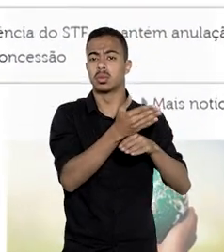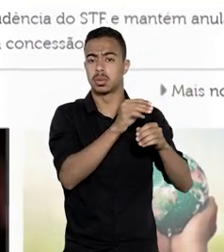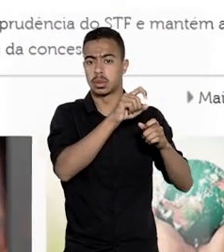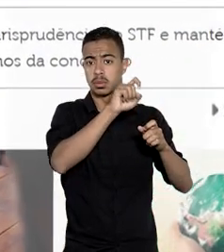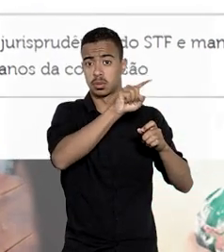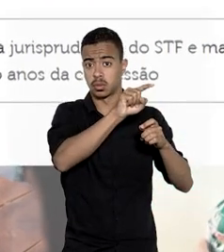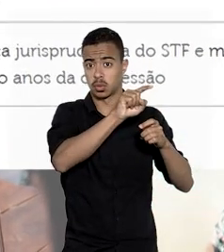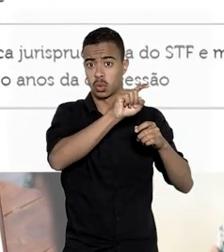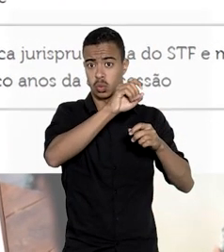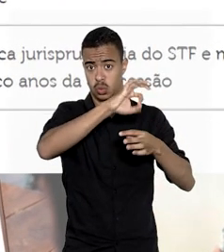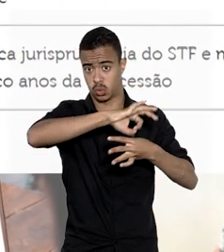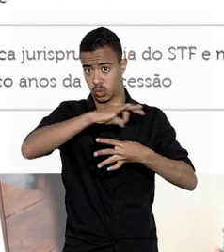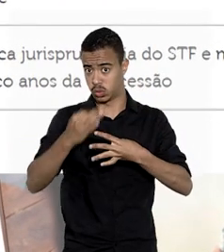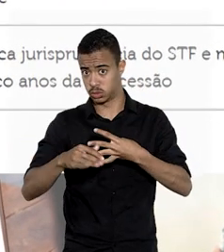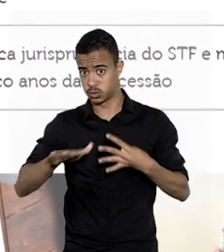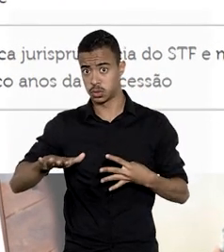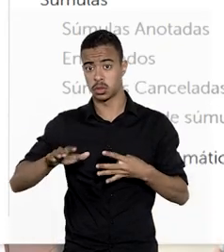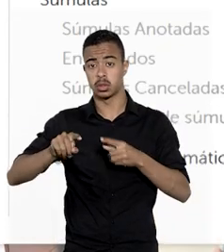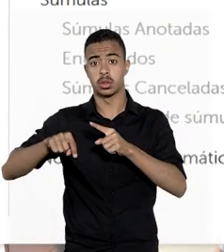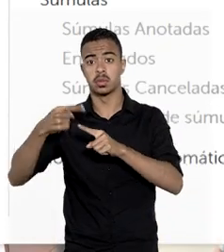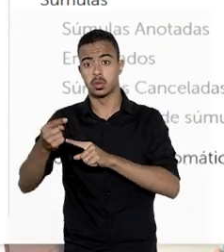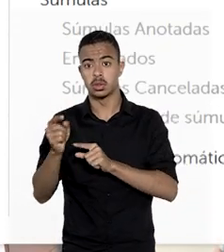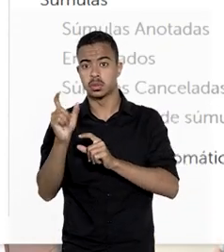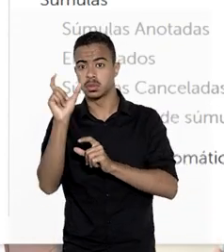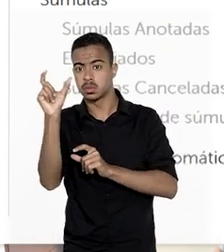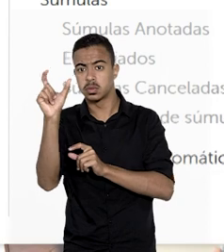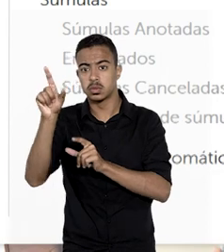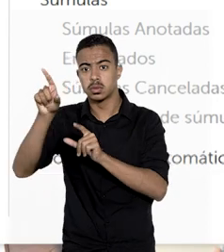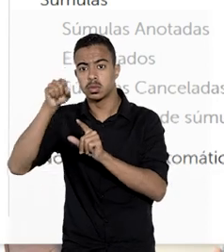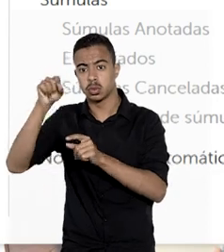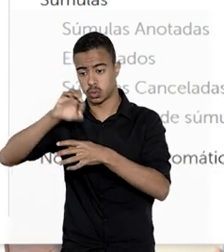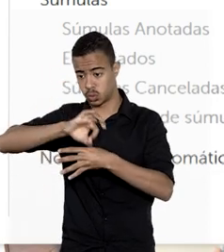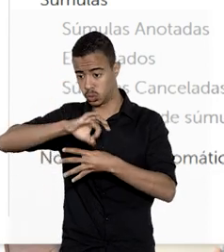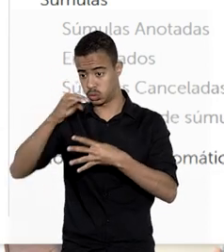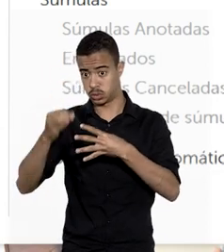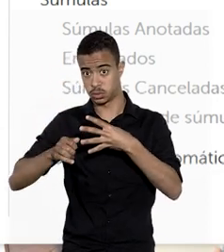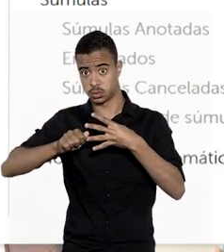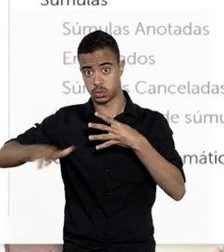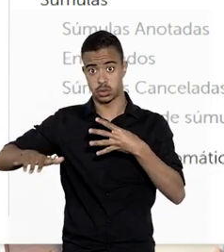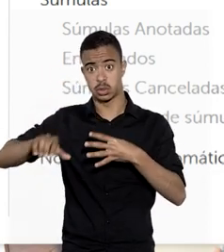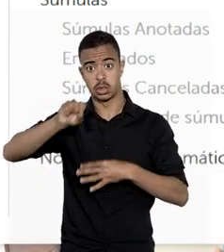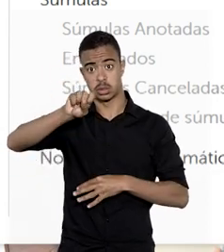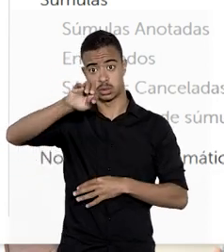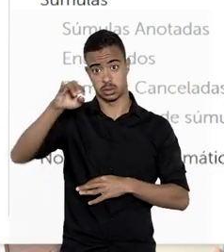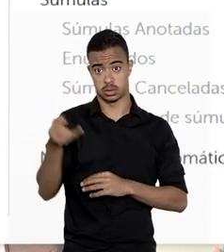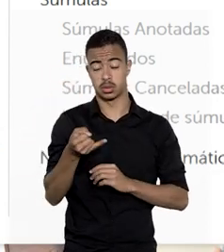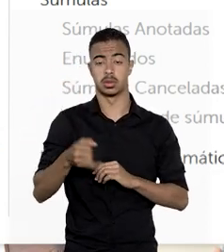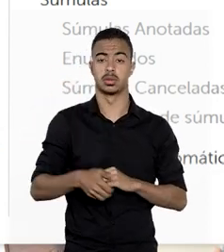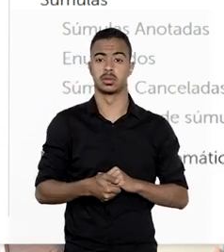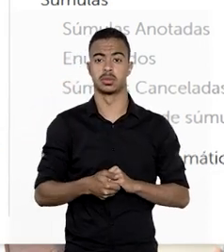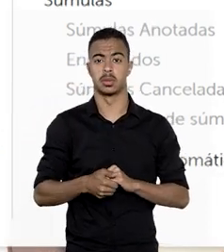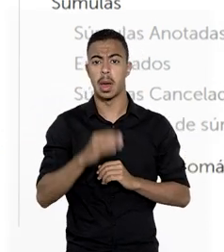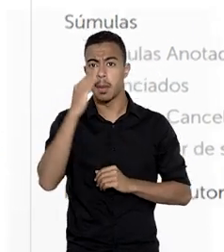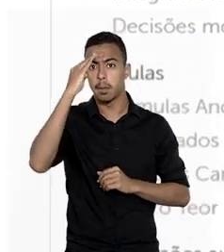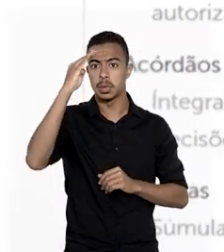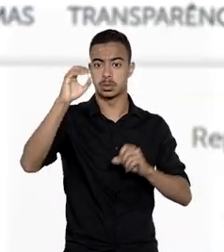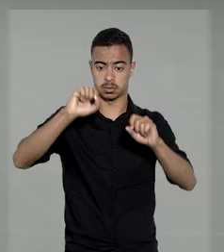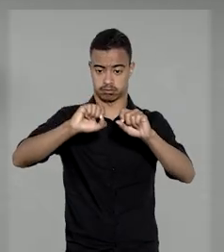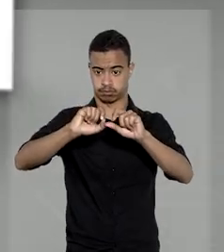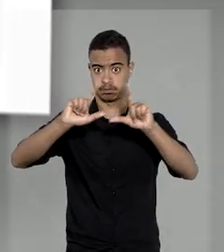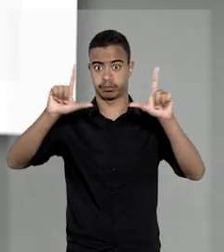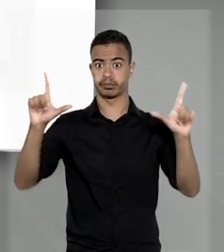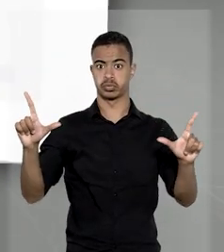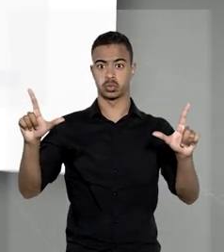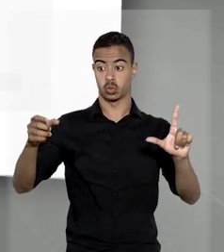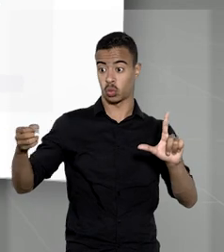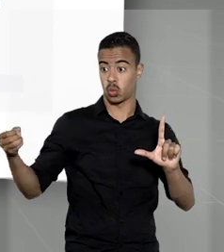da pesquisa, clique em Jurisprudência e, em seguida, selecione a opção Jurisprudência do STJ. Na tela